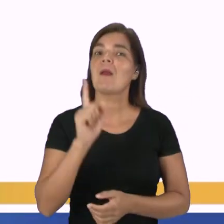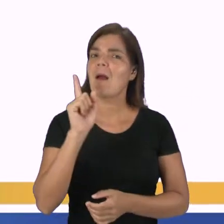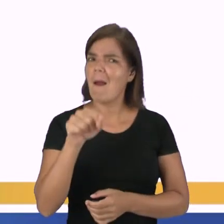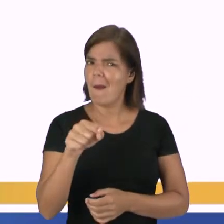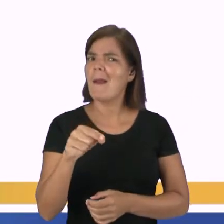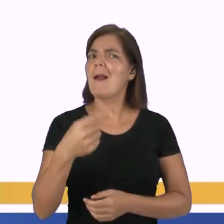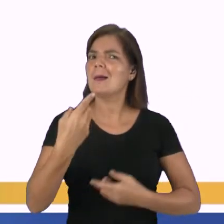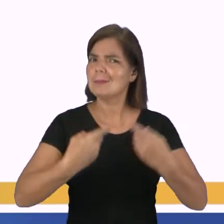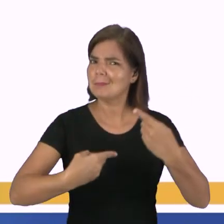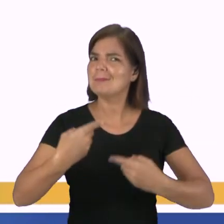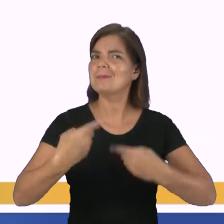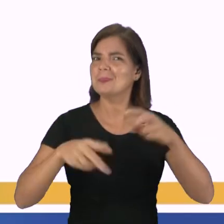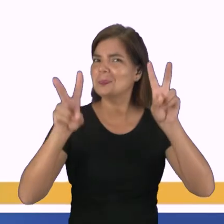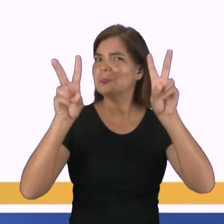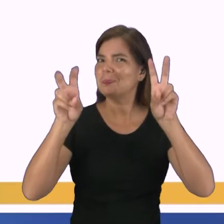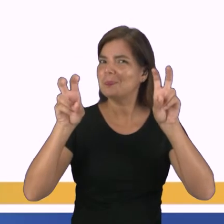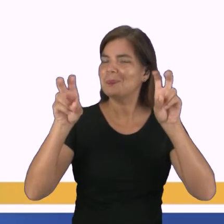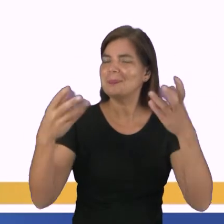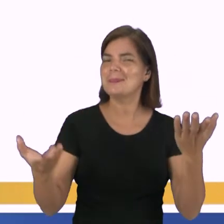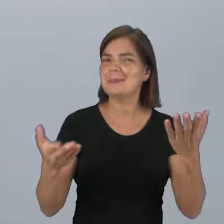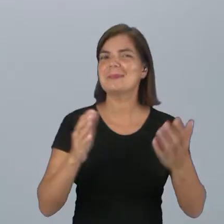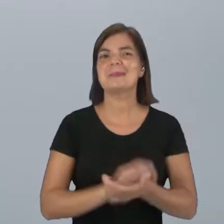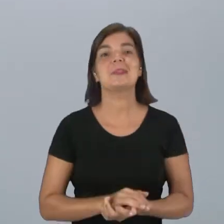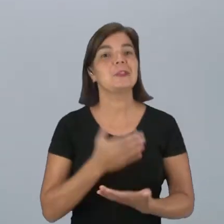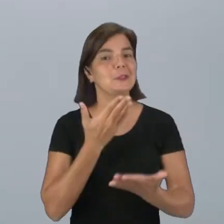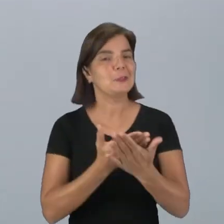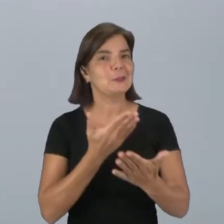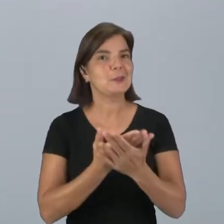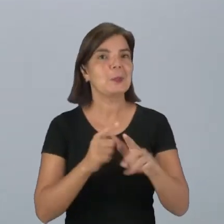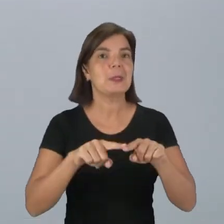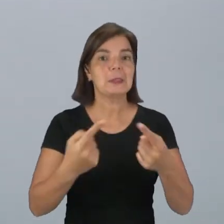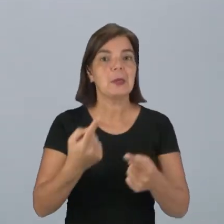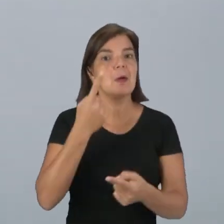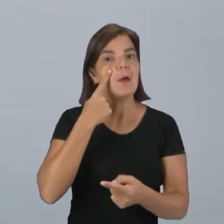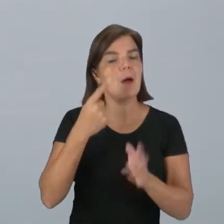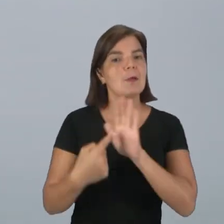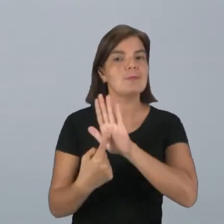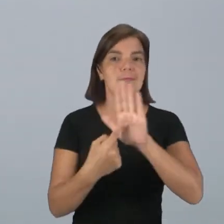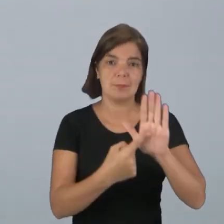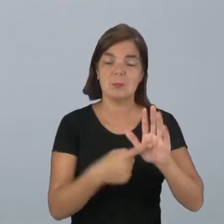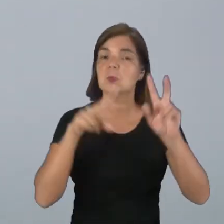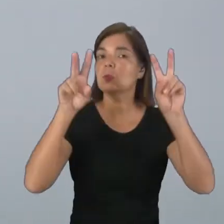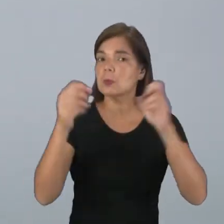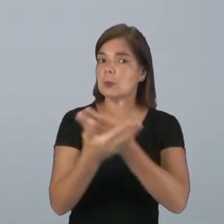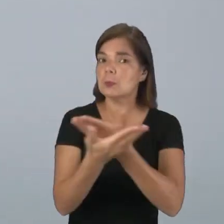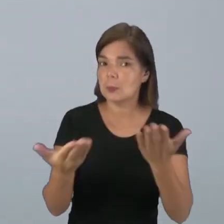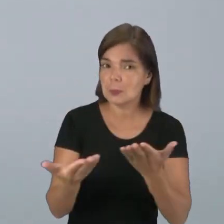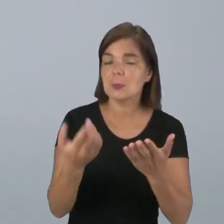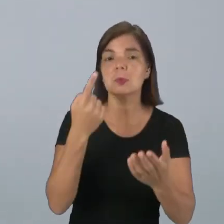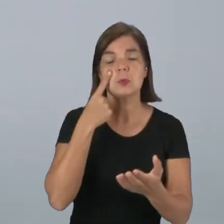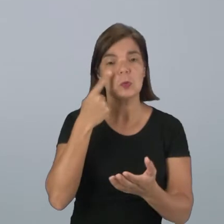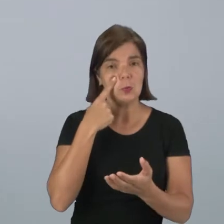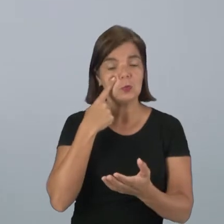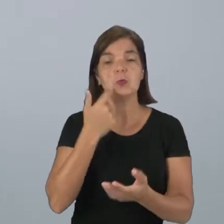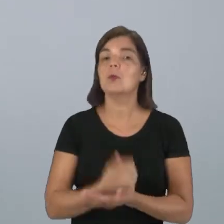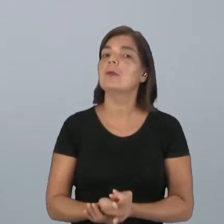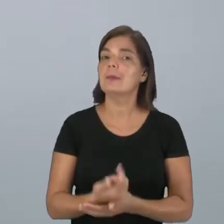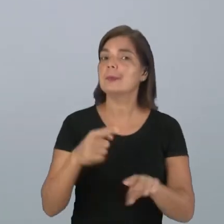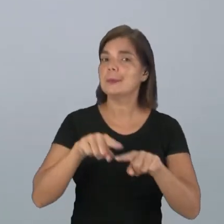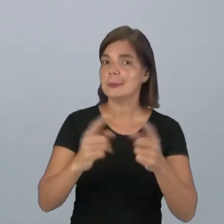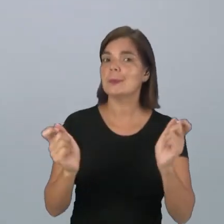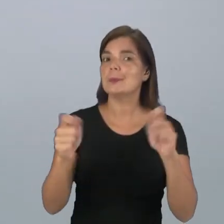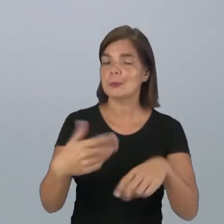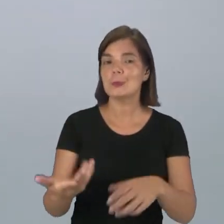uma excelente questão para ser debatida e estudada. Então, aqui a gente foi apresentado um tema para vocês sobre a eficácia da vacina